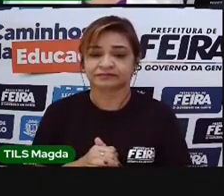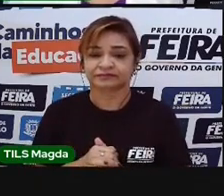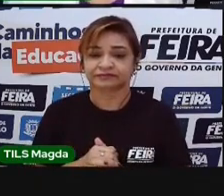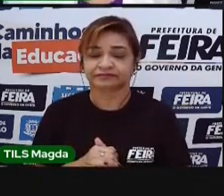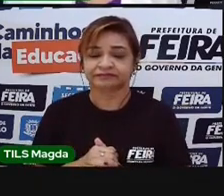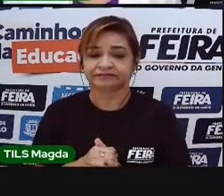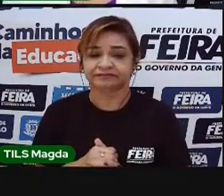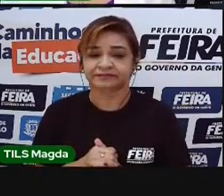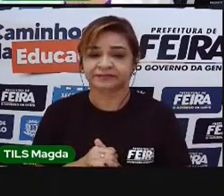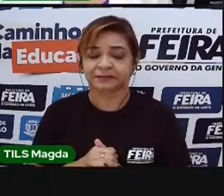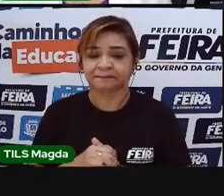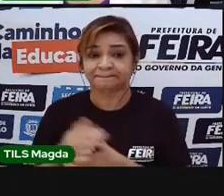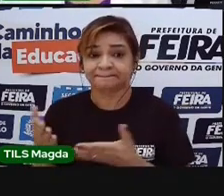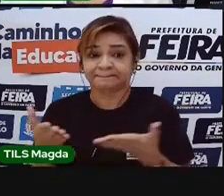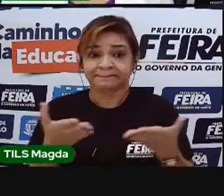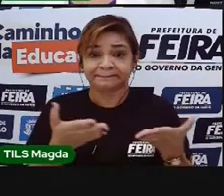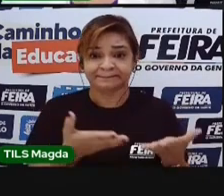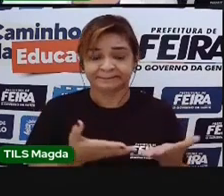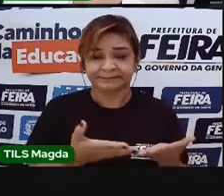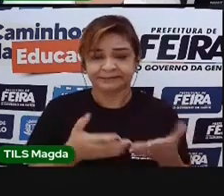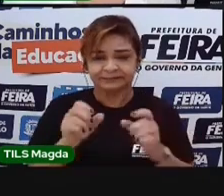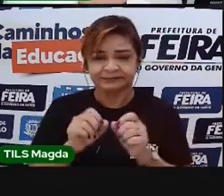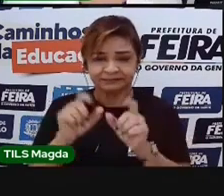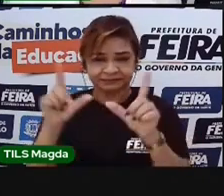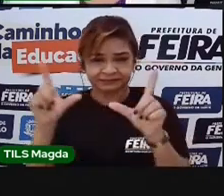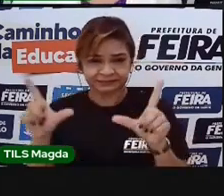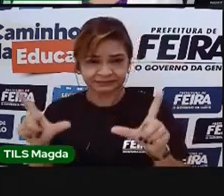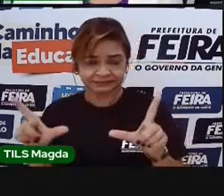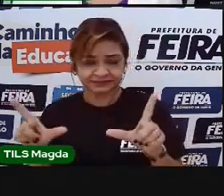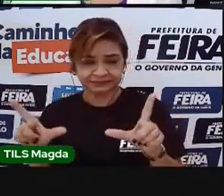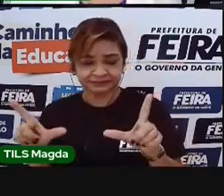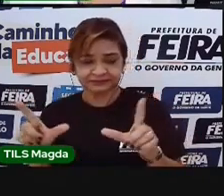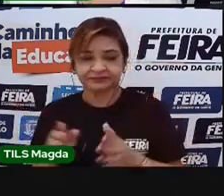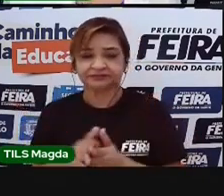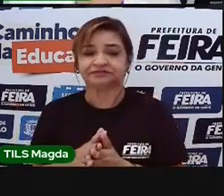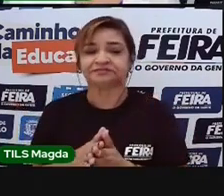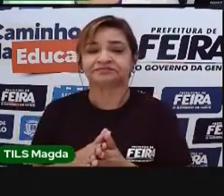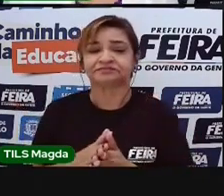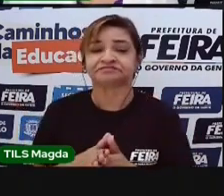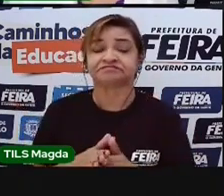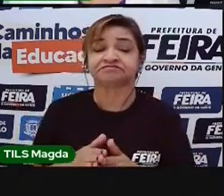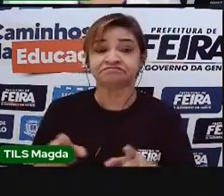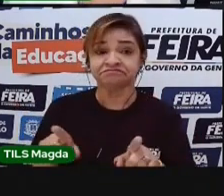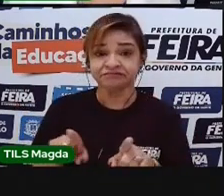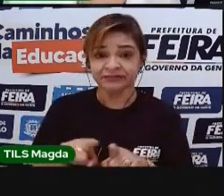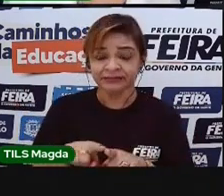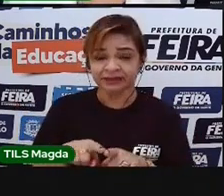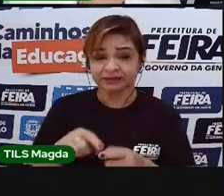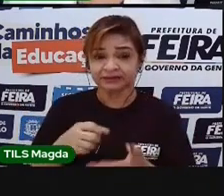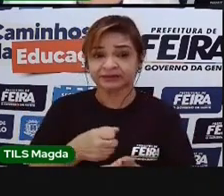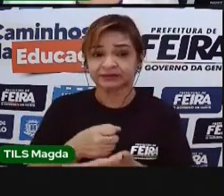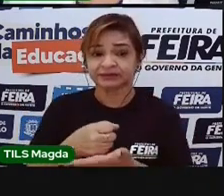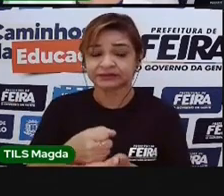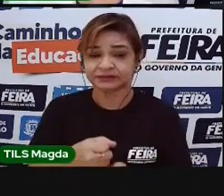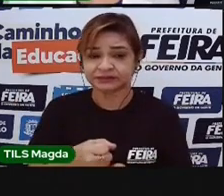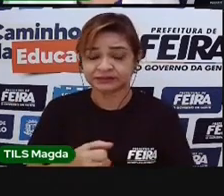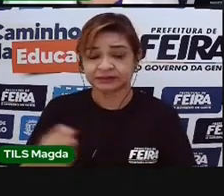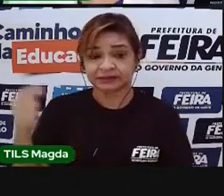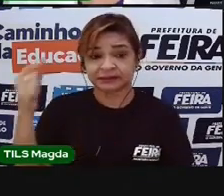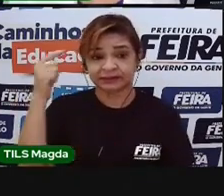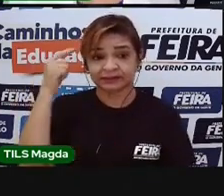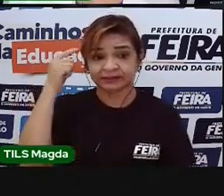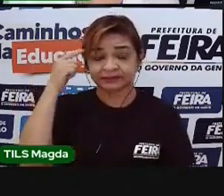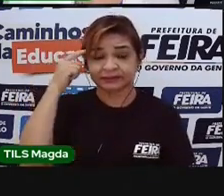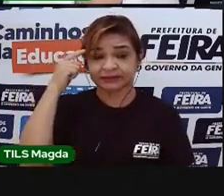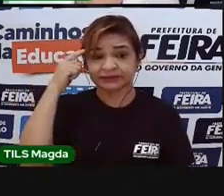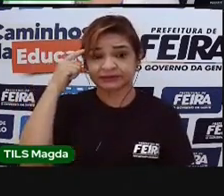Eu trago aqui hoje como sugestão, inclusive uma sugestão que vai te ajudar a pensar com